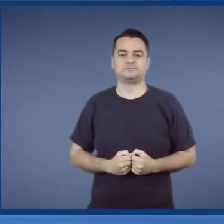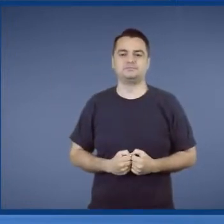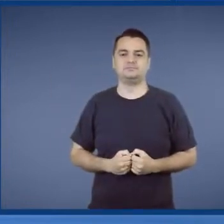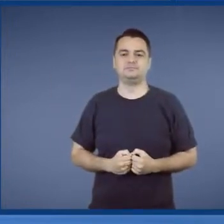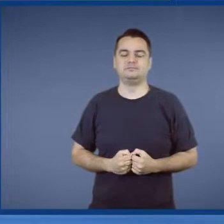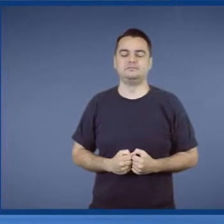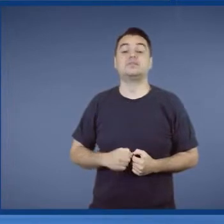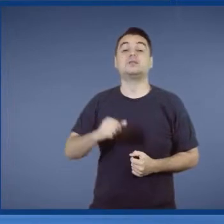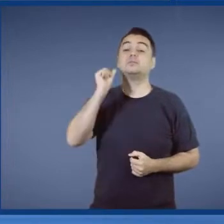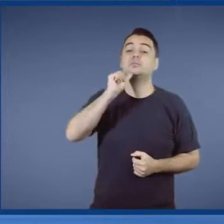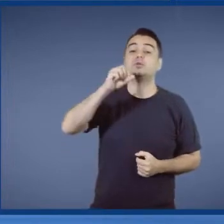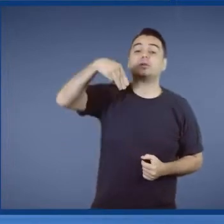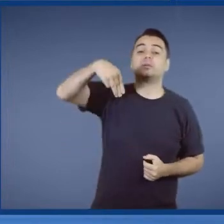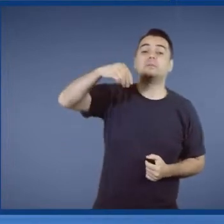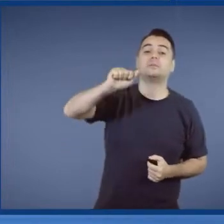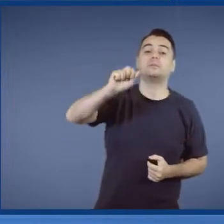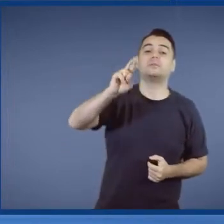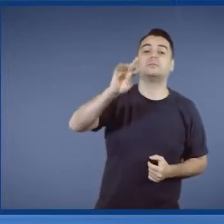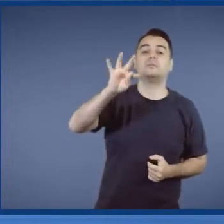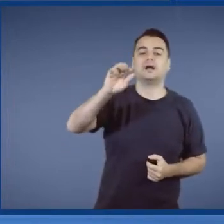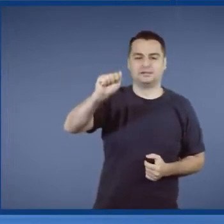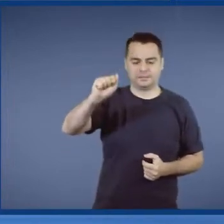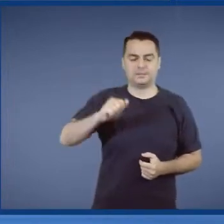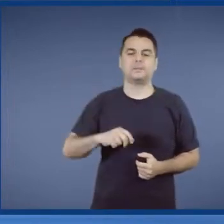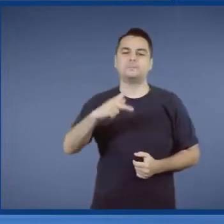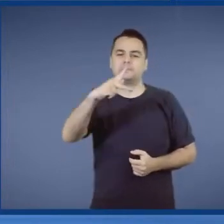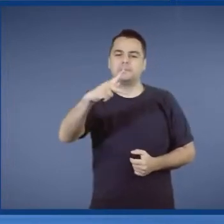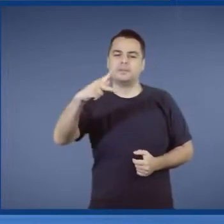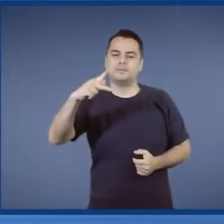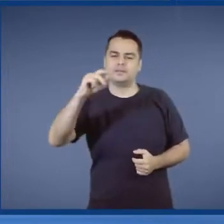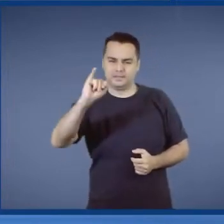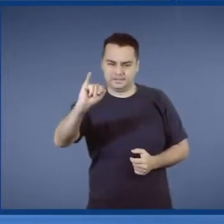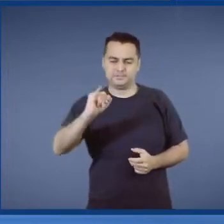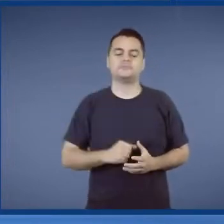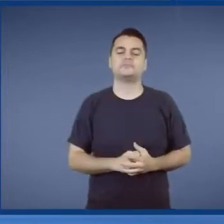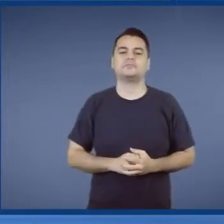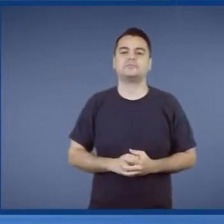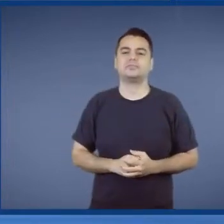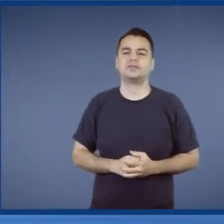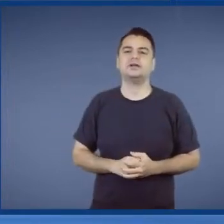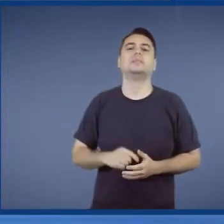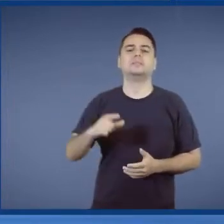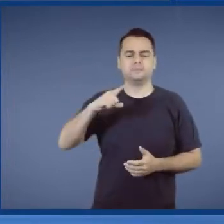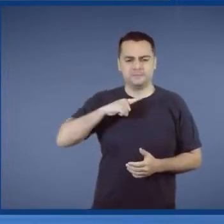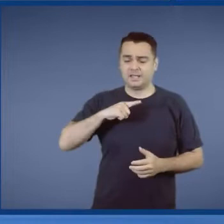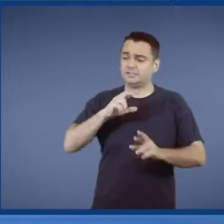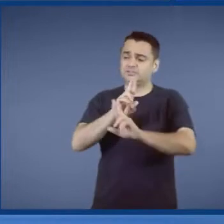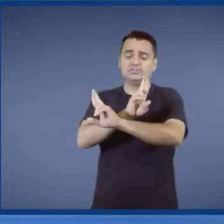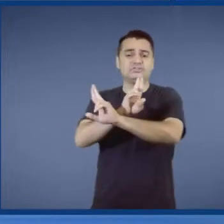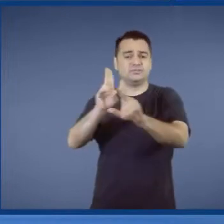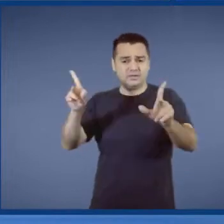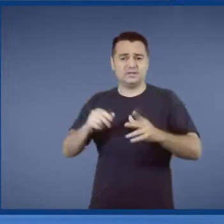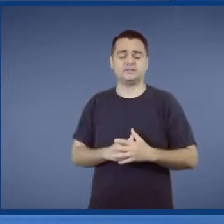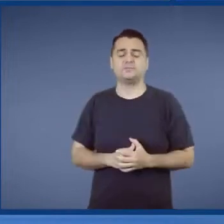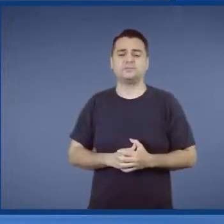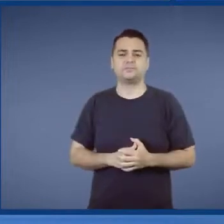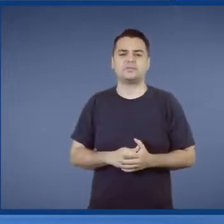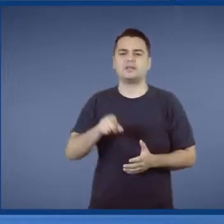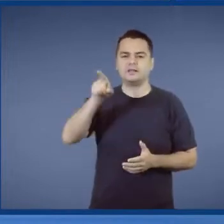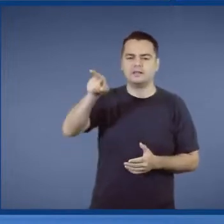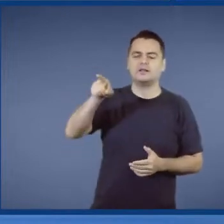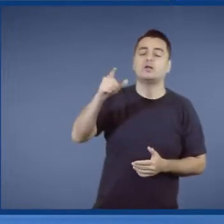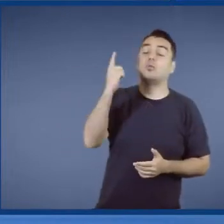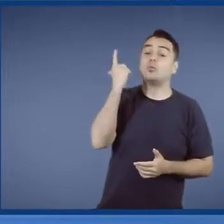Marta, com a sua alegria, conduzindo o PPI. O PPI que tem feito a diferença. E o PPI que ganhou um novo tom,